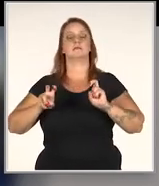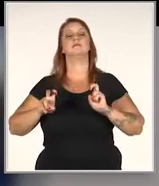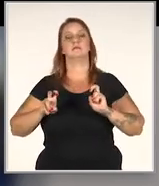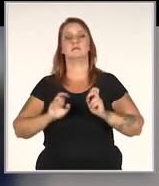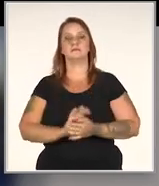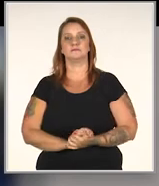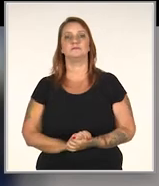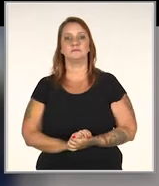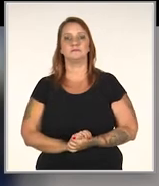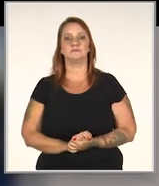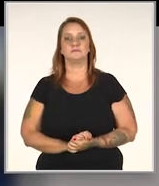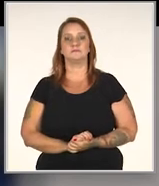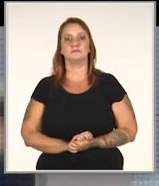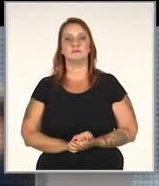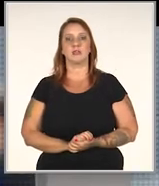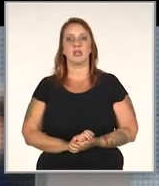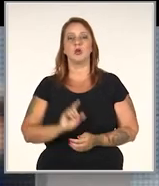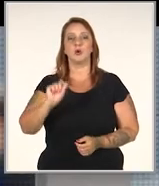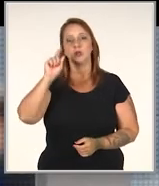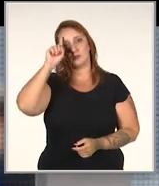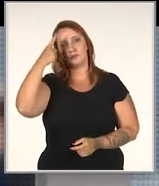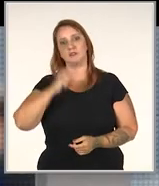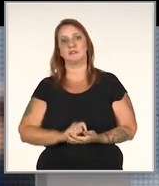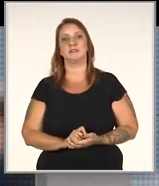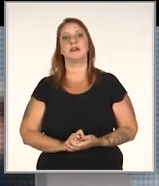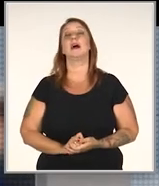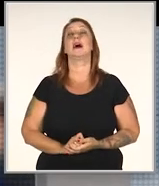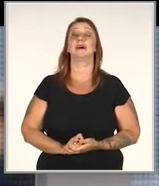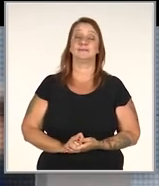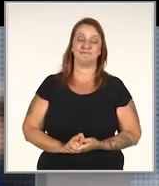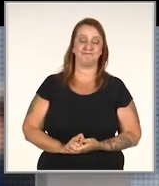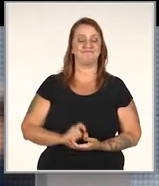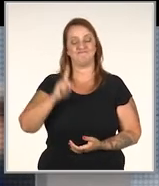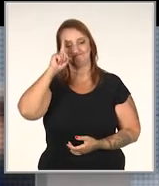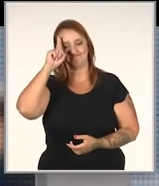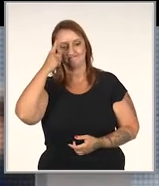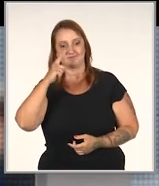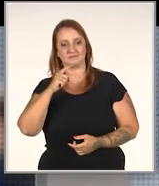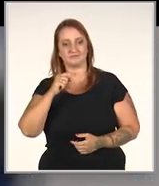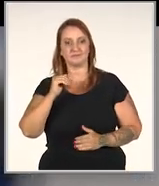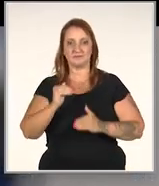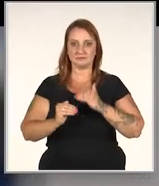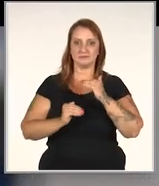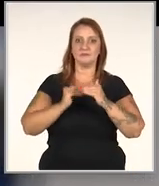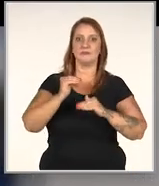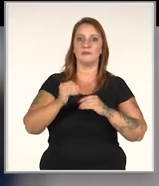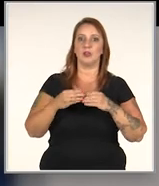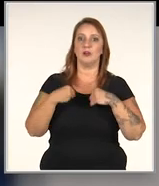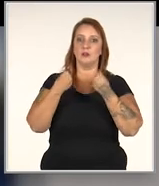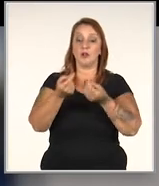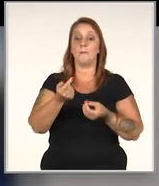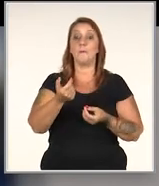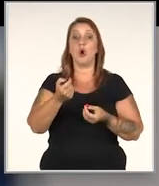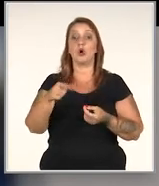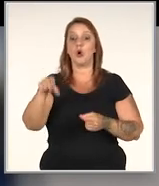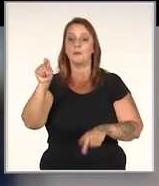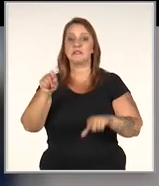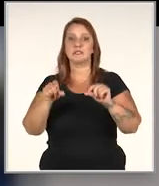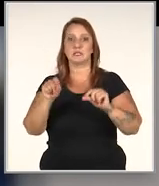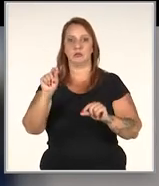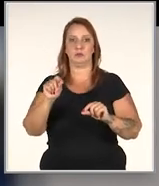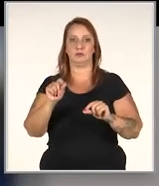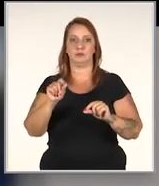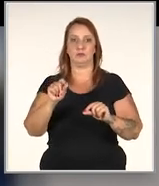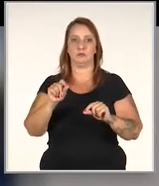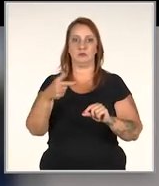sempre para o que é necessário. E a indecisa? Ah, a indecisa. Na medida do possível, também oferecer poucas